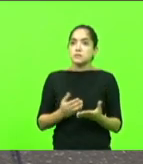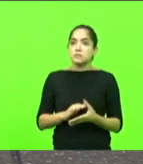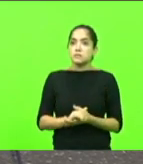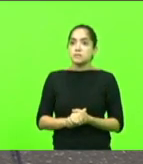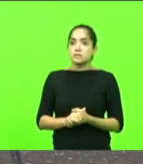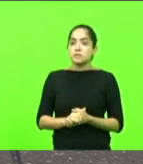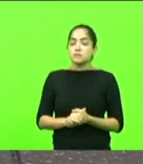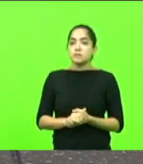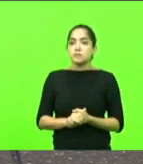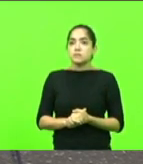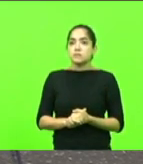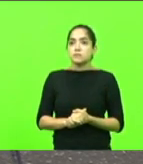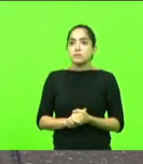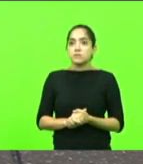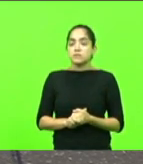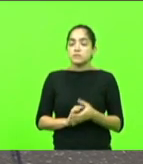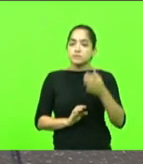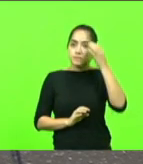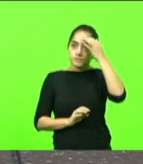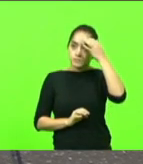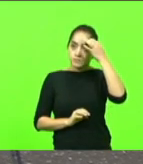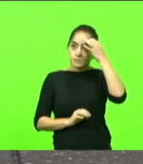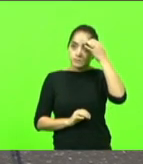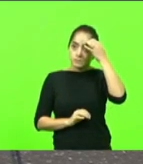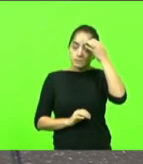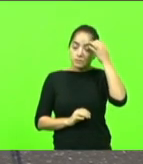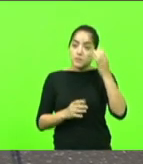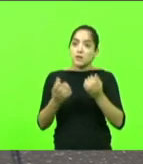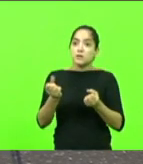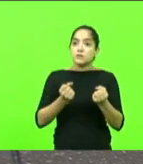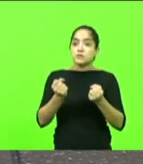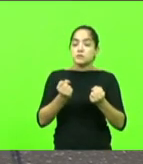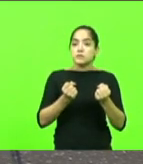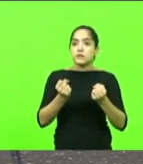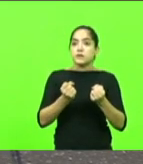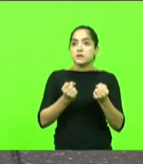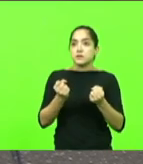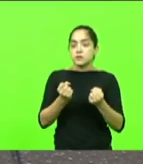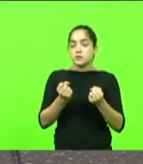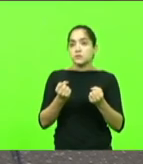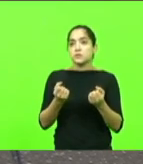para, enfim, os veículos, para